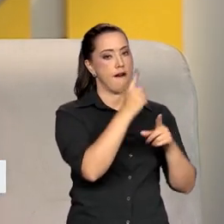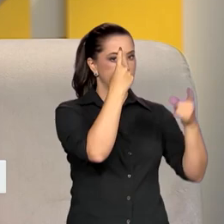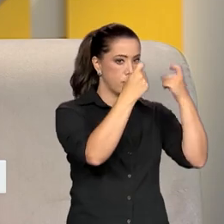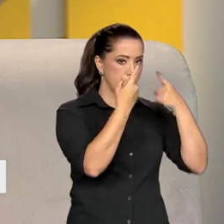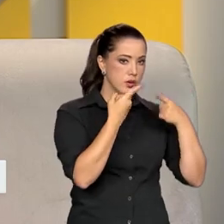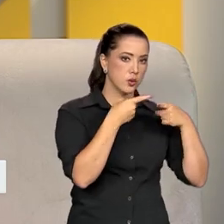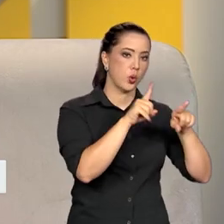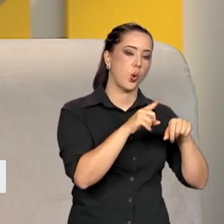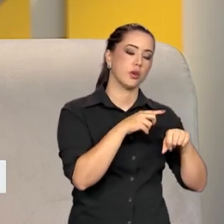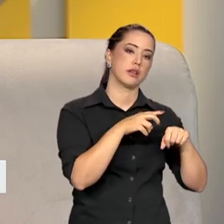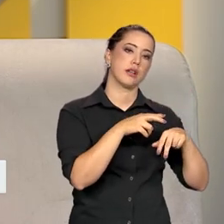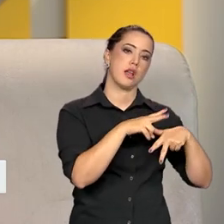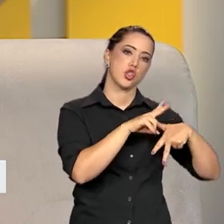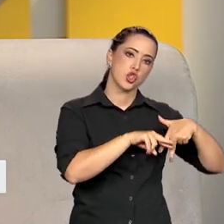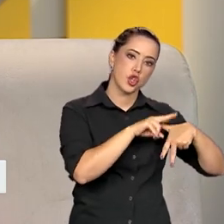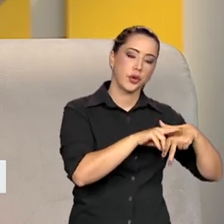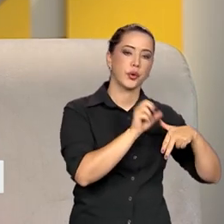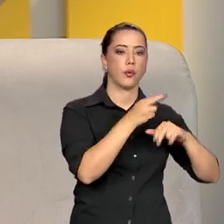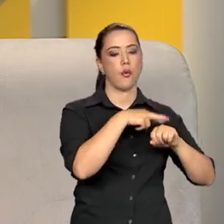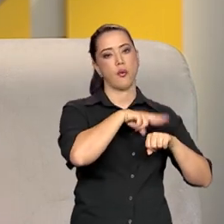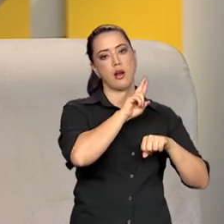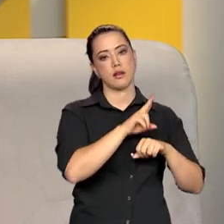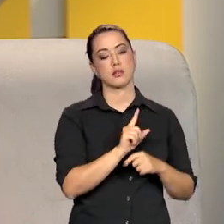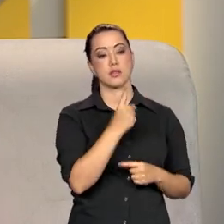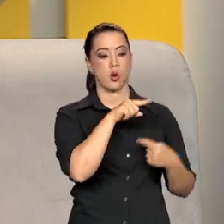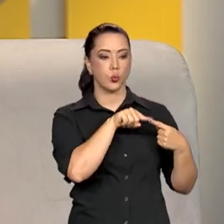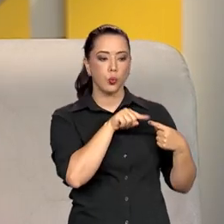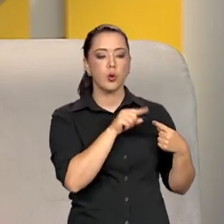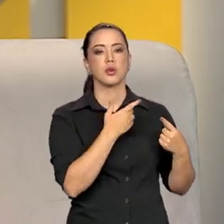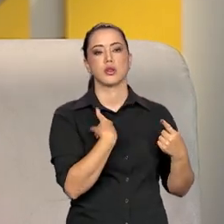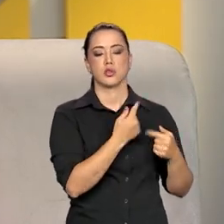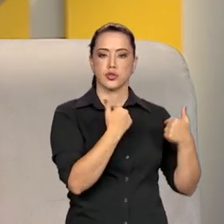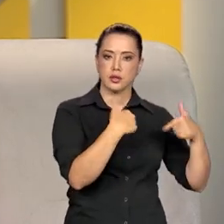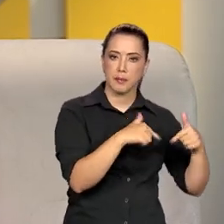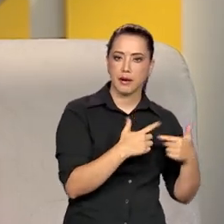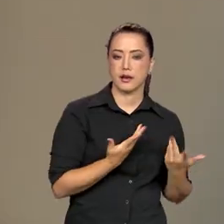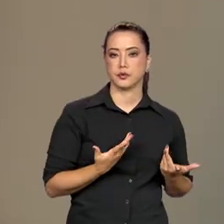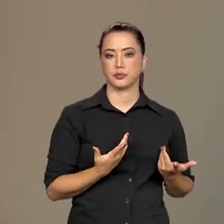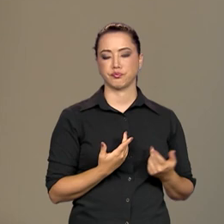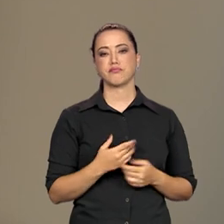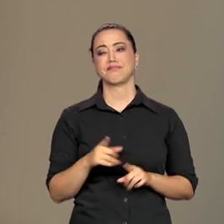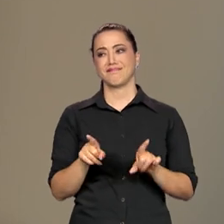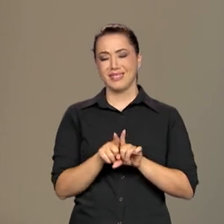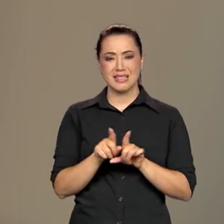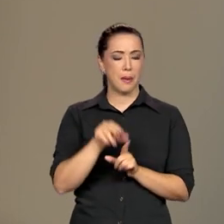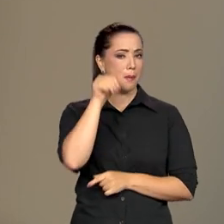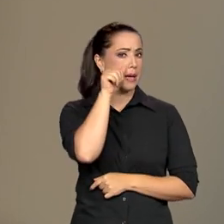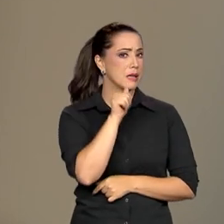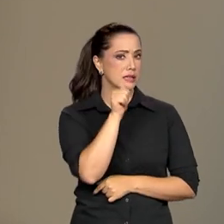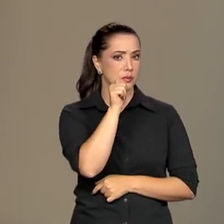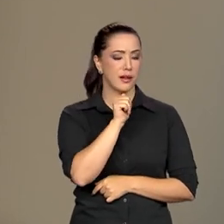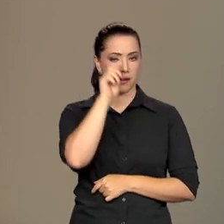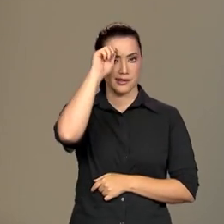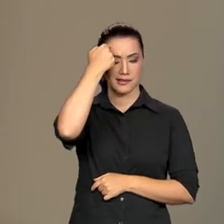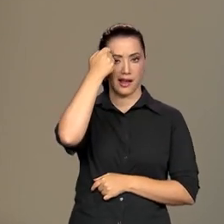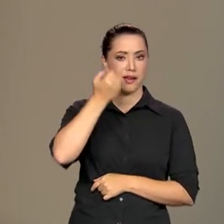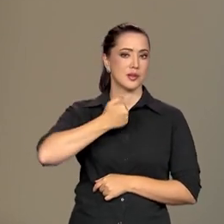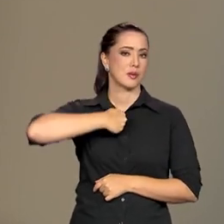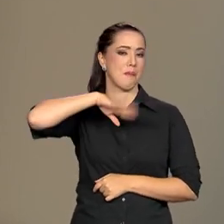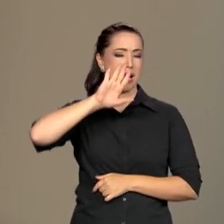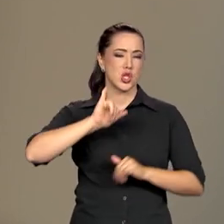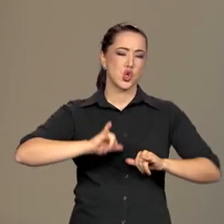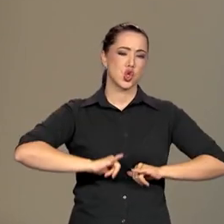Então, isso é um ponto que a gente tem trabalhado e tem conversado. Para além de tudo, as mulheres negras estão ali no topo das